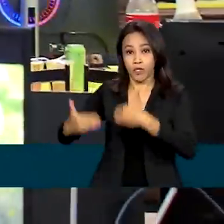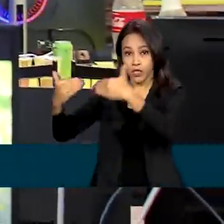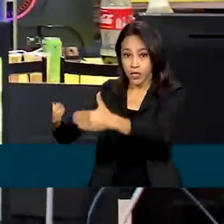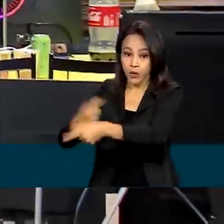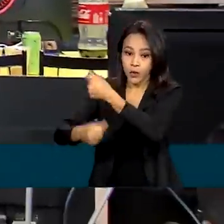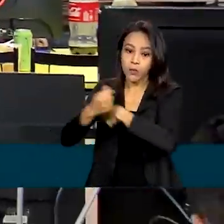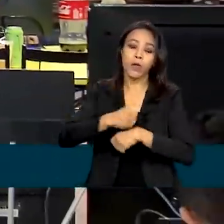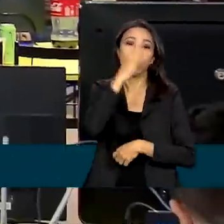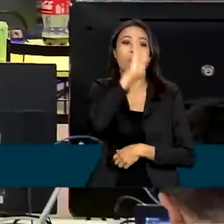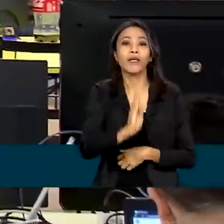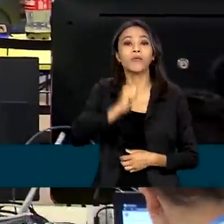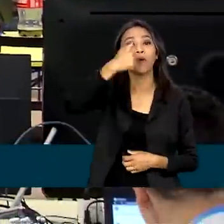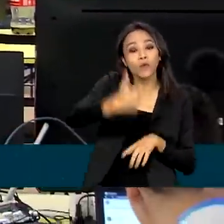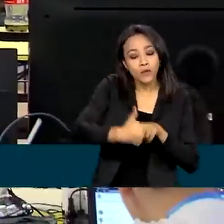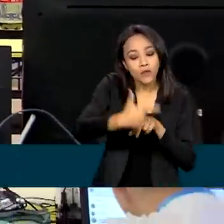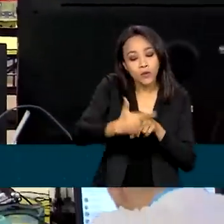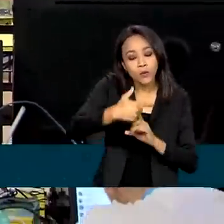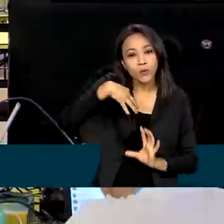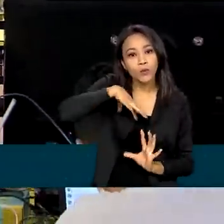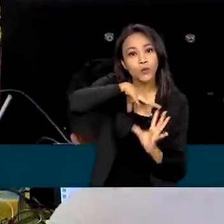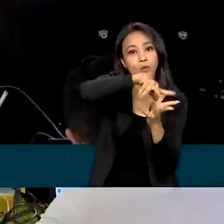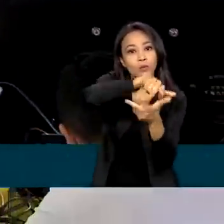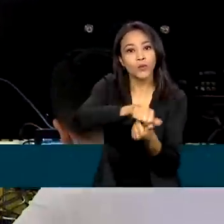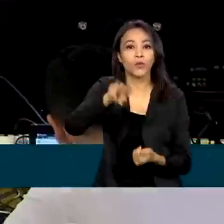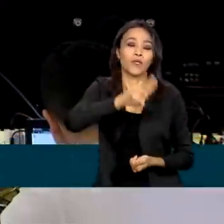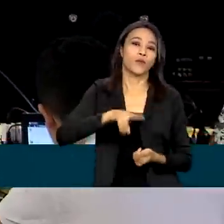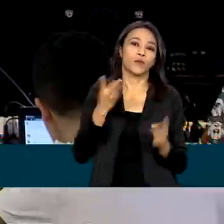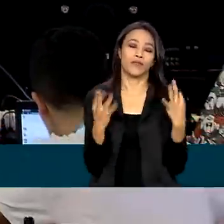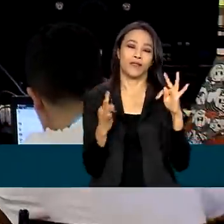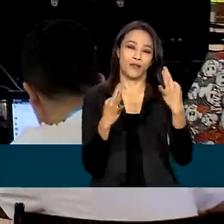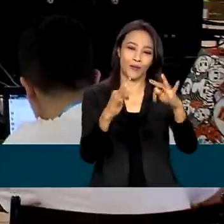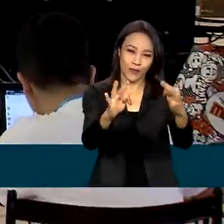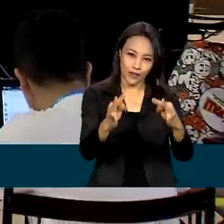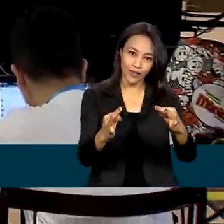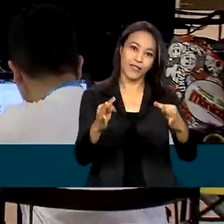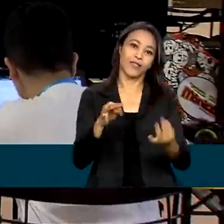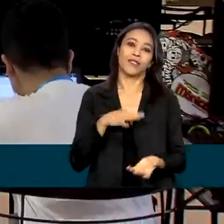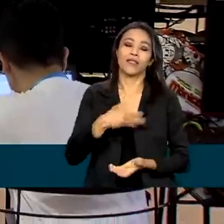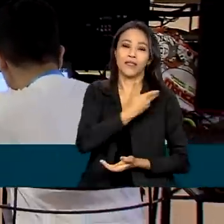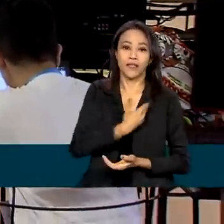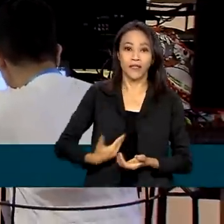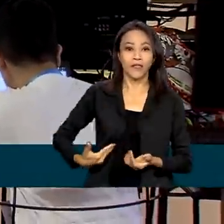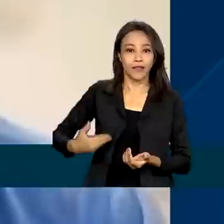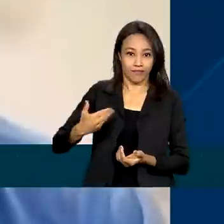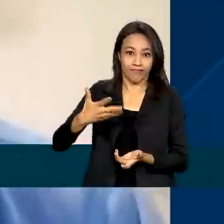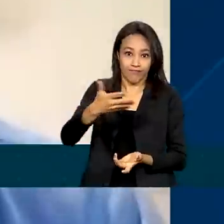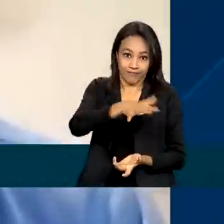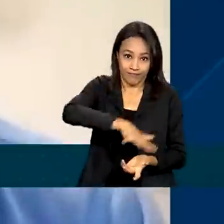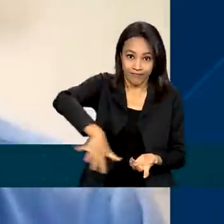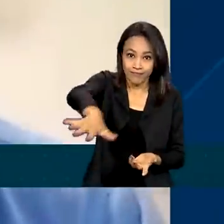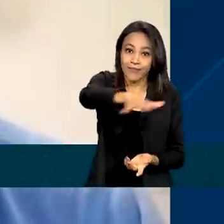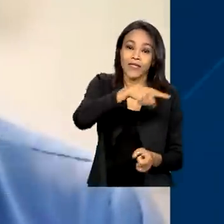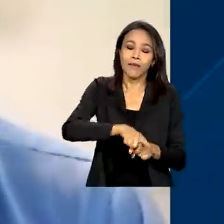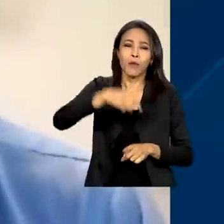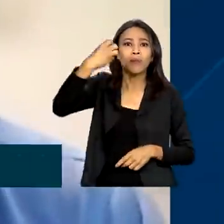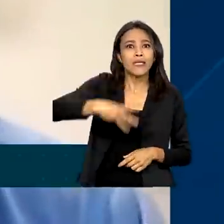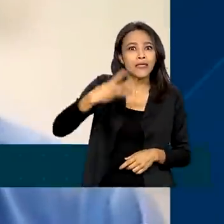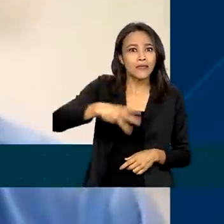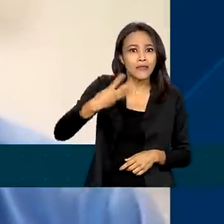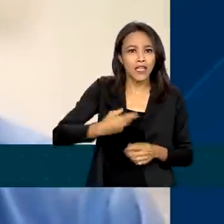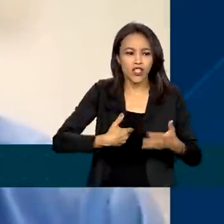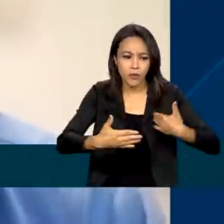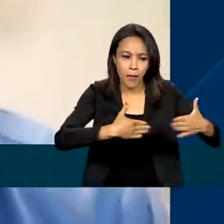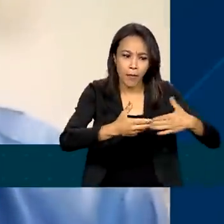país no mundo em serviços públicos e digitais e o terceiro em competitividade no setor. Nós estamos falando, assim, de